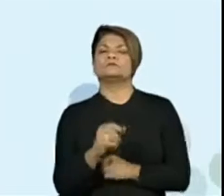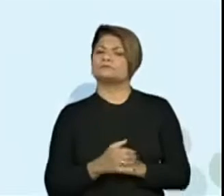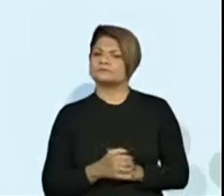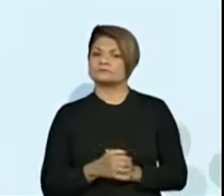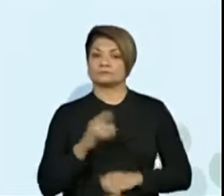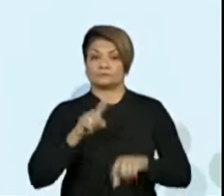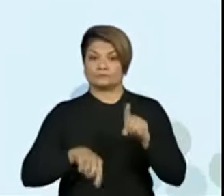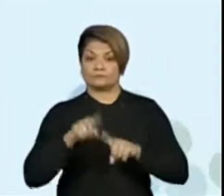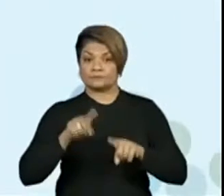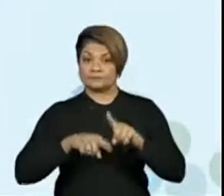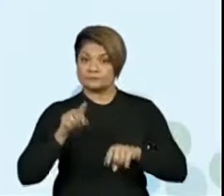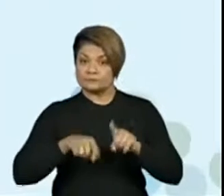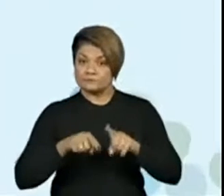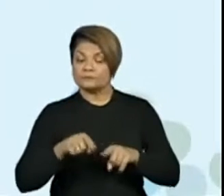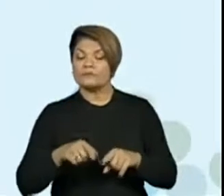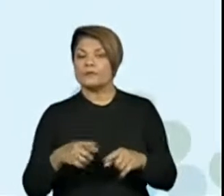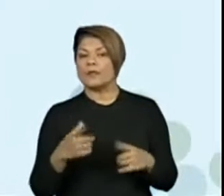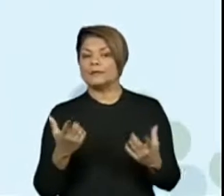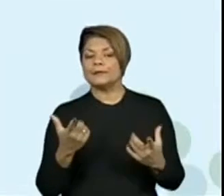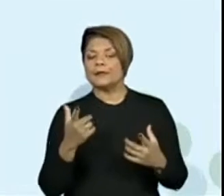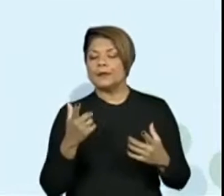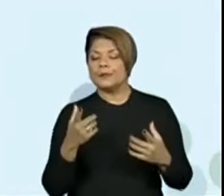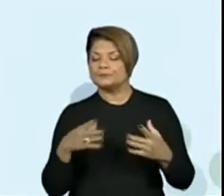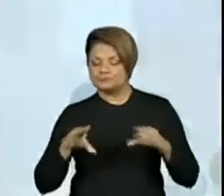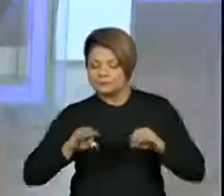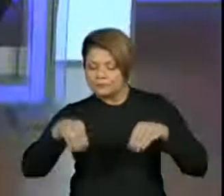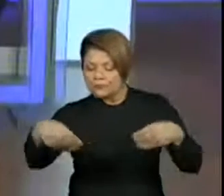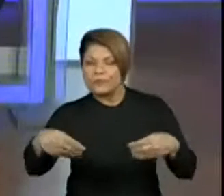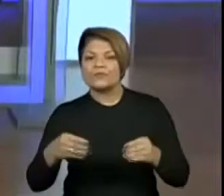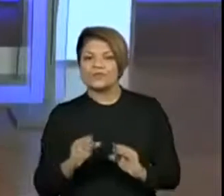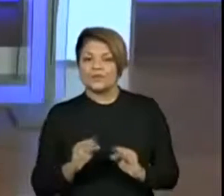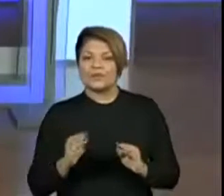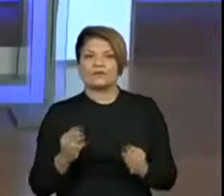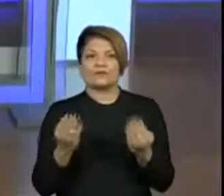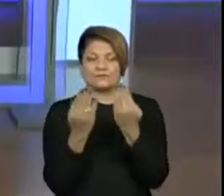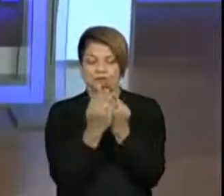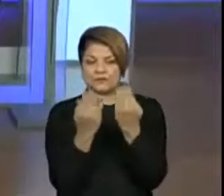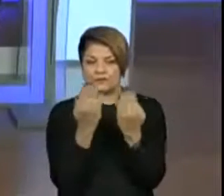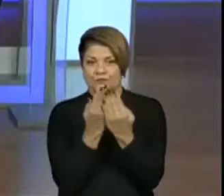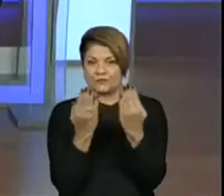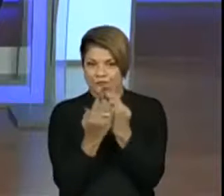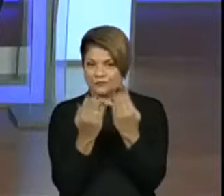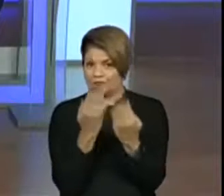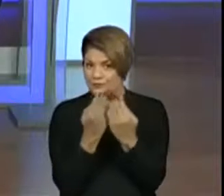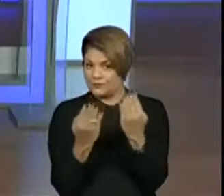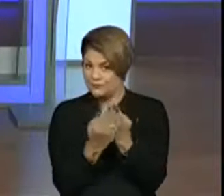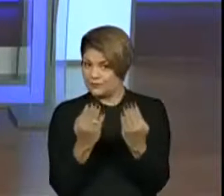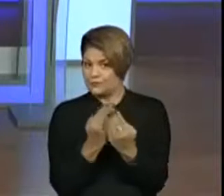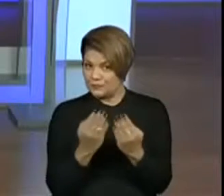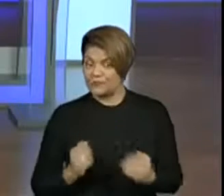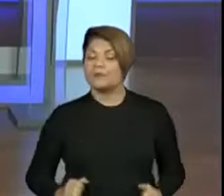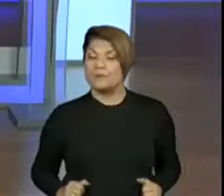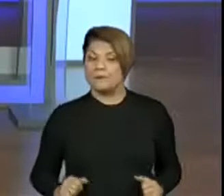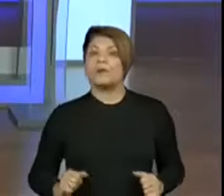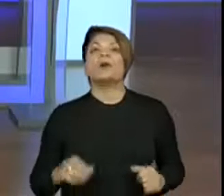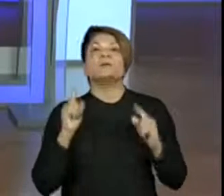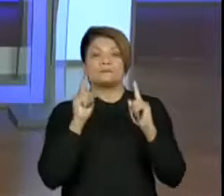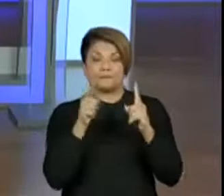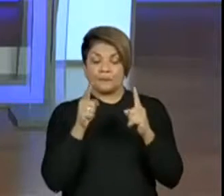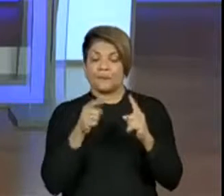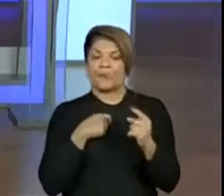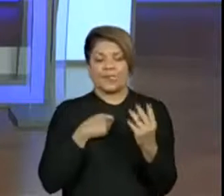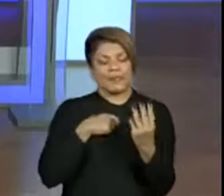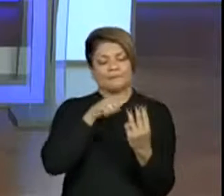Material manipulável, que são aí as fichas sobrepostas, não é mesmo? E essa parte aí de 3